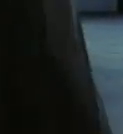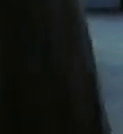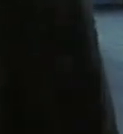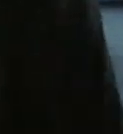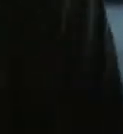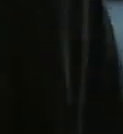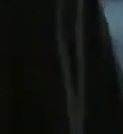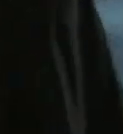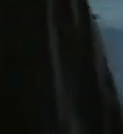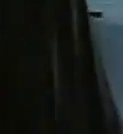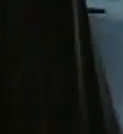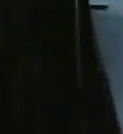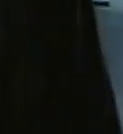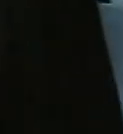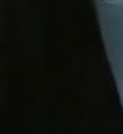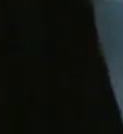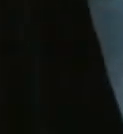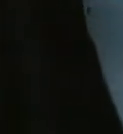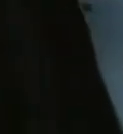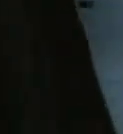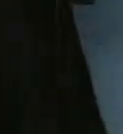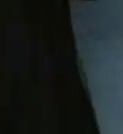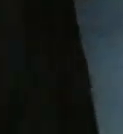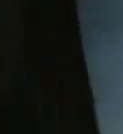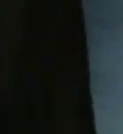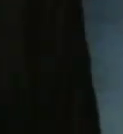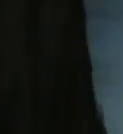a atribuições